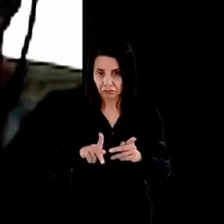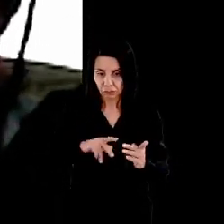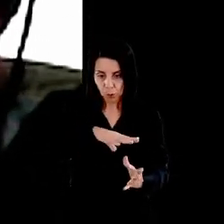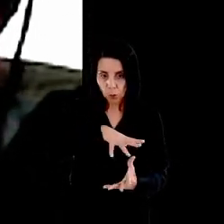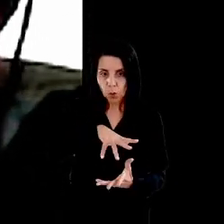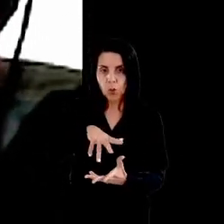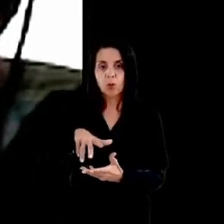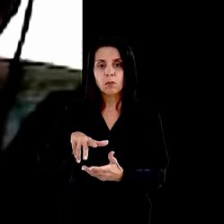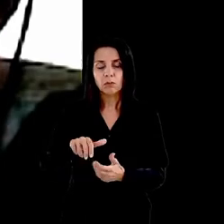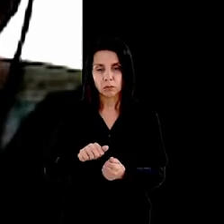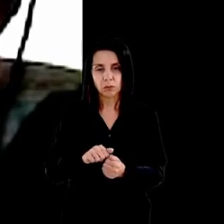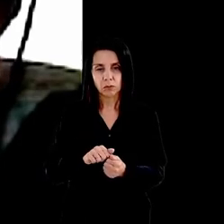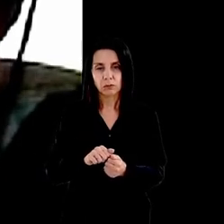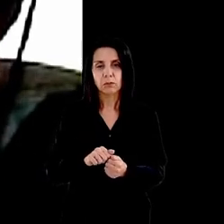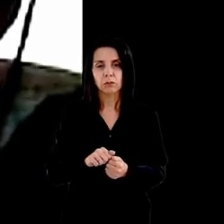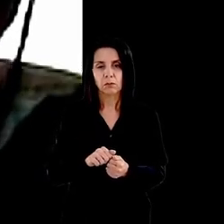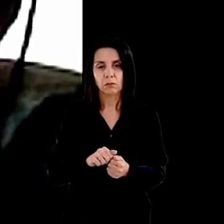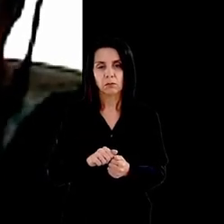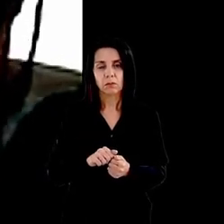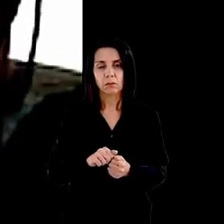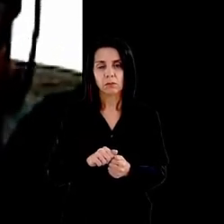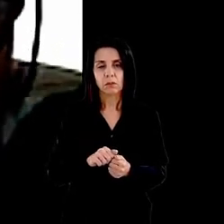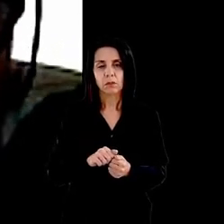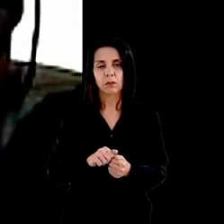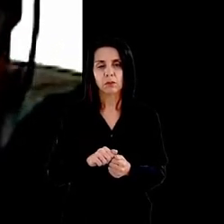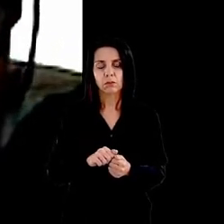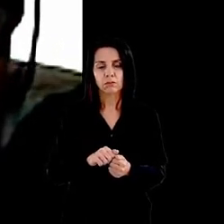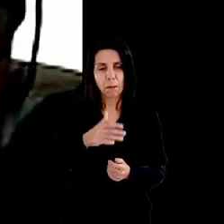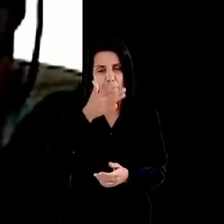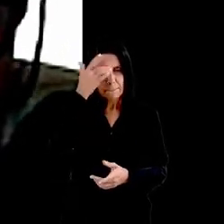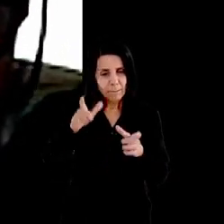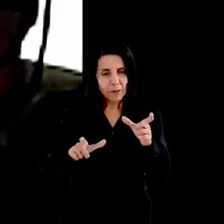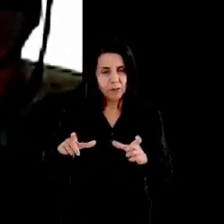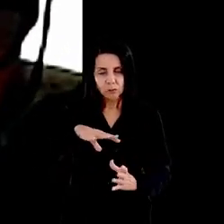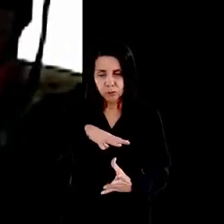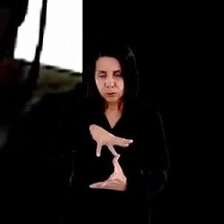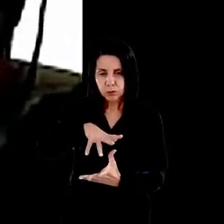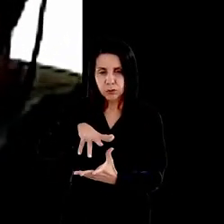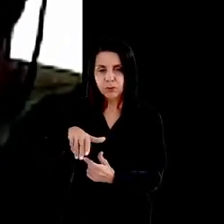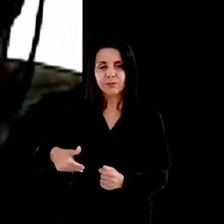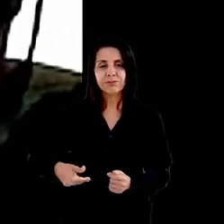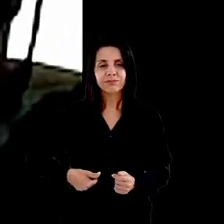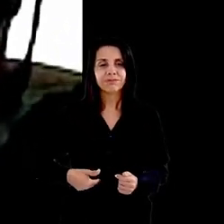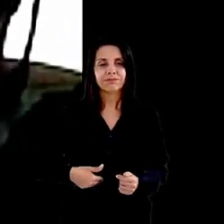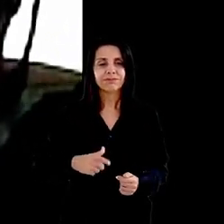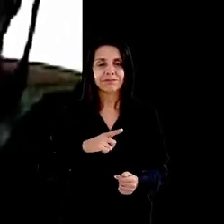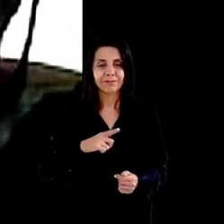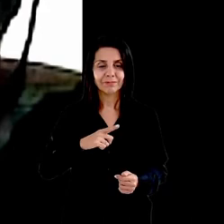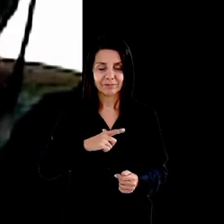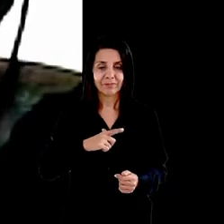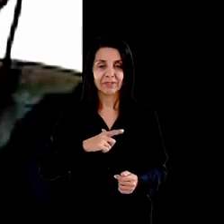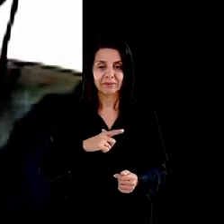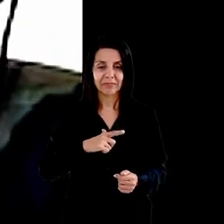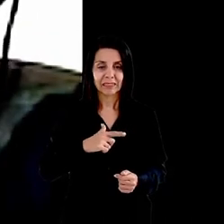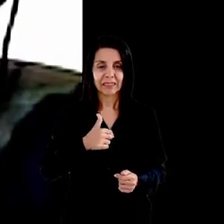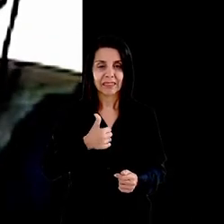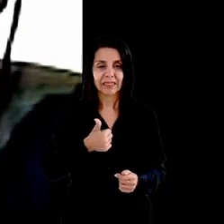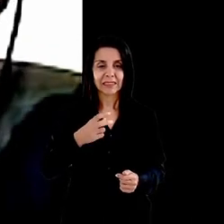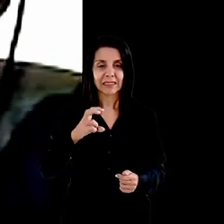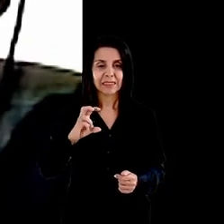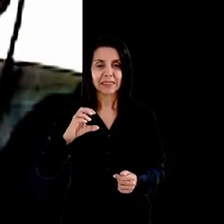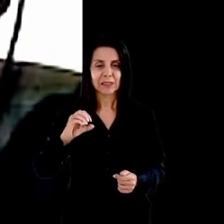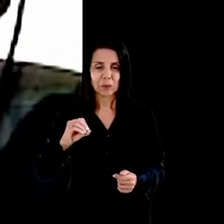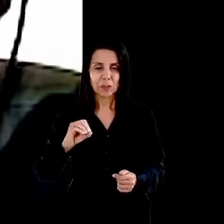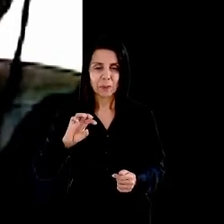828 milhões de pessoas no mundo são afetadas pela fome e seu aumento atinge 150 milhões desde o início da